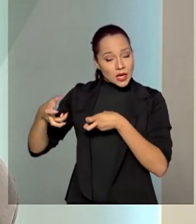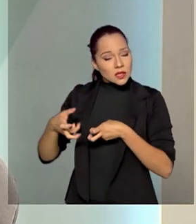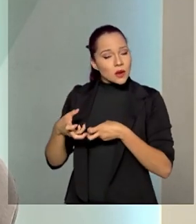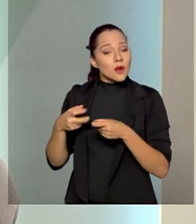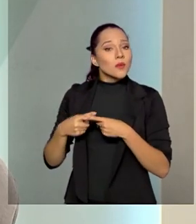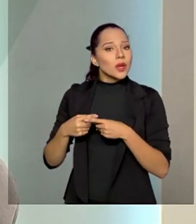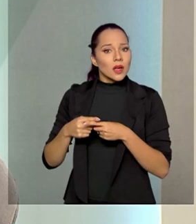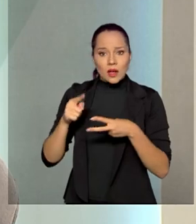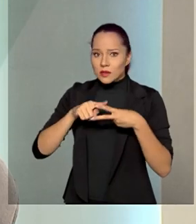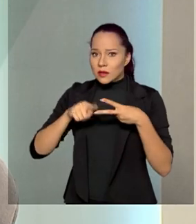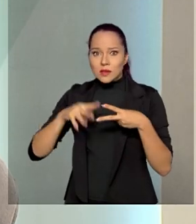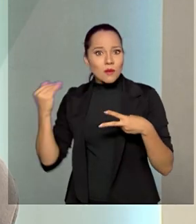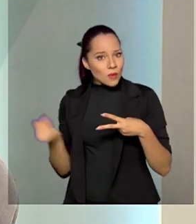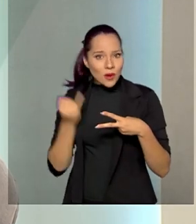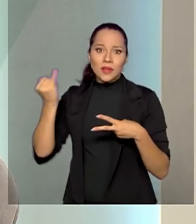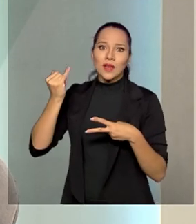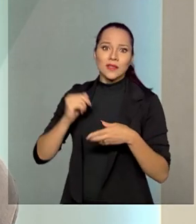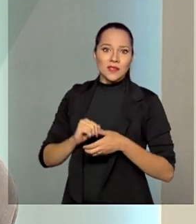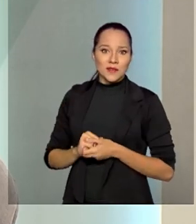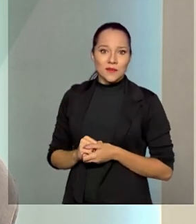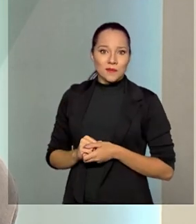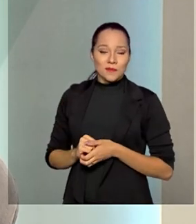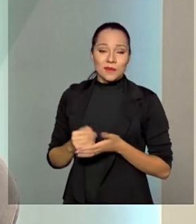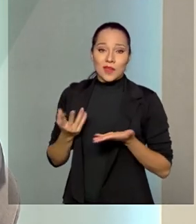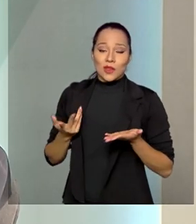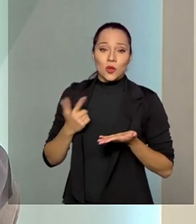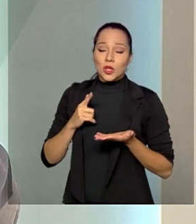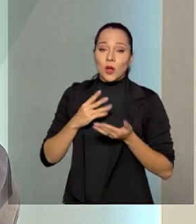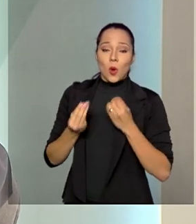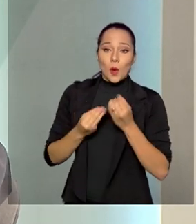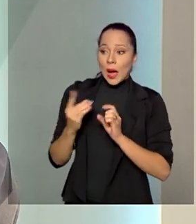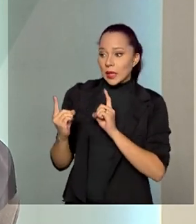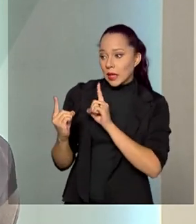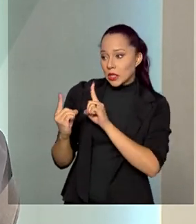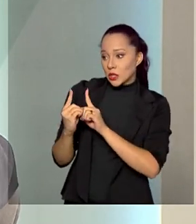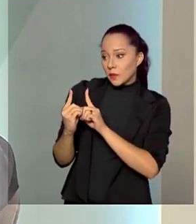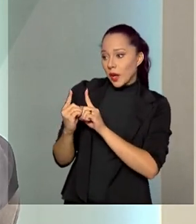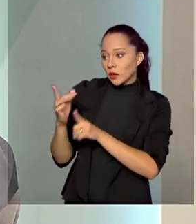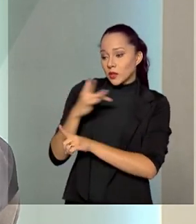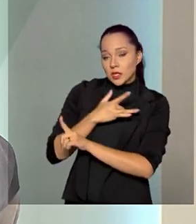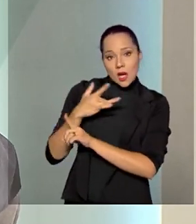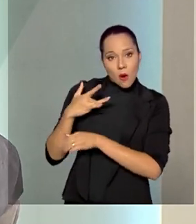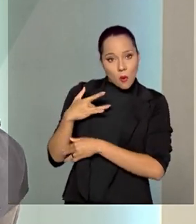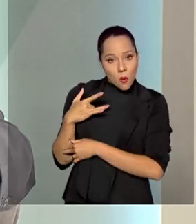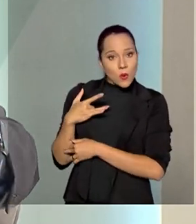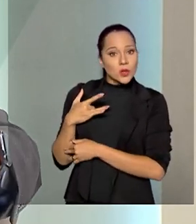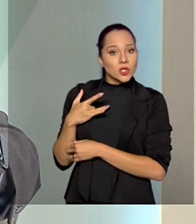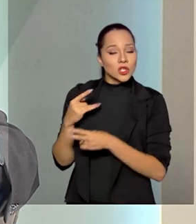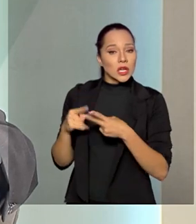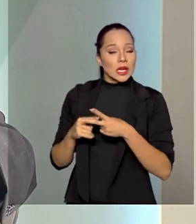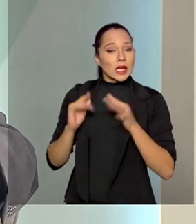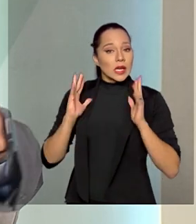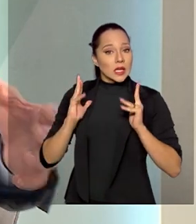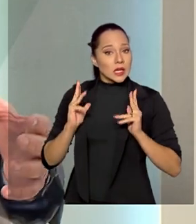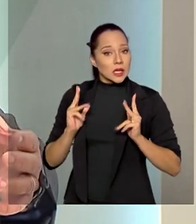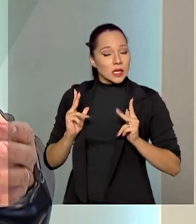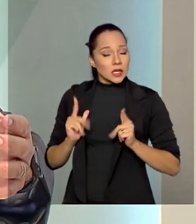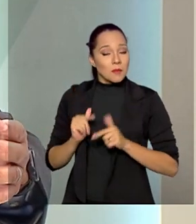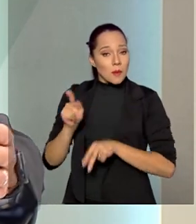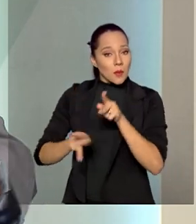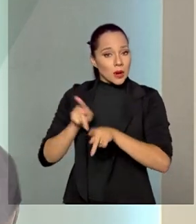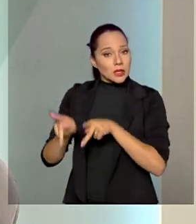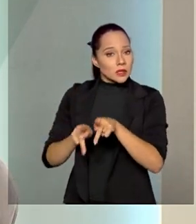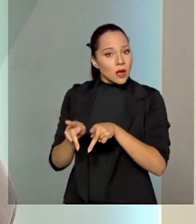eles são essenciais. Nós não poderíamos dar atendimento de saúde e sanitária à